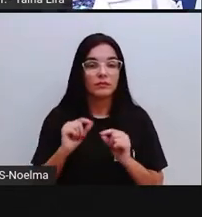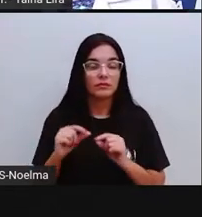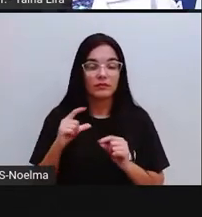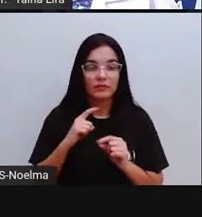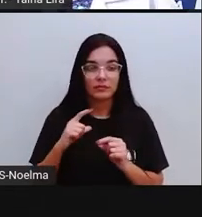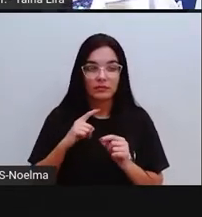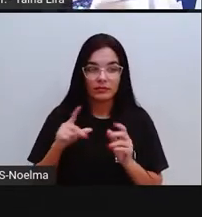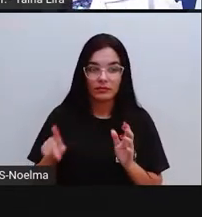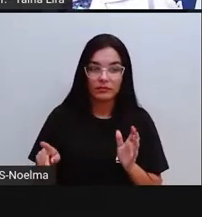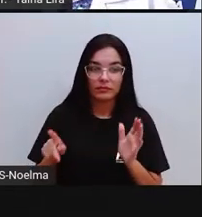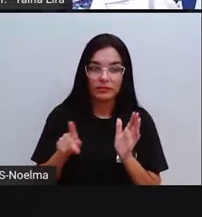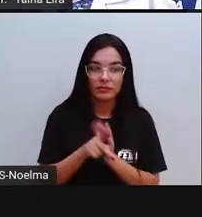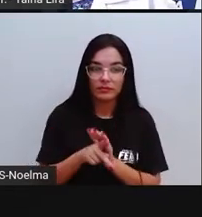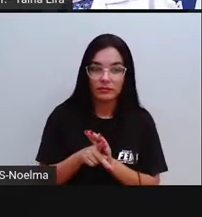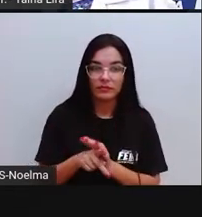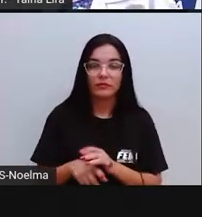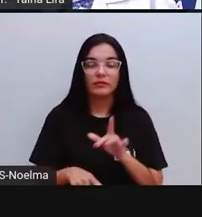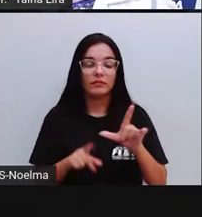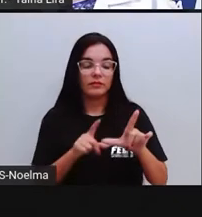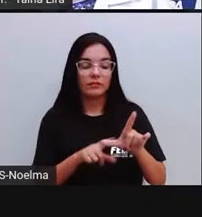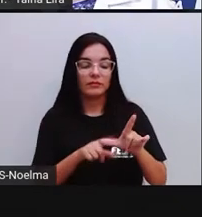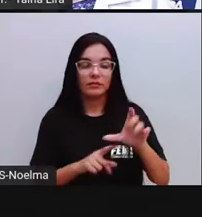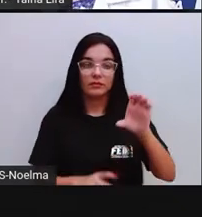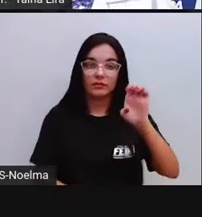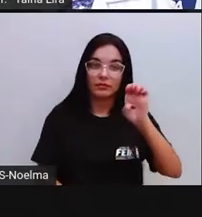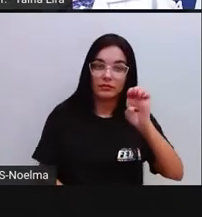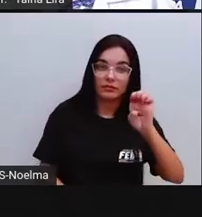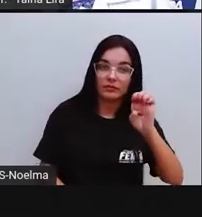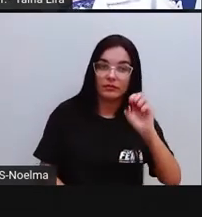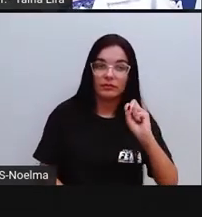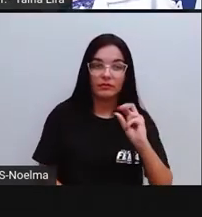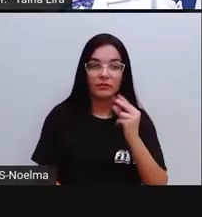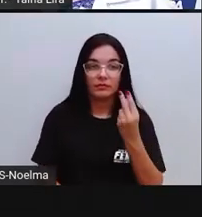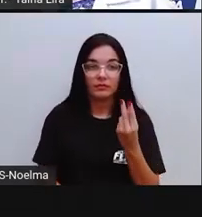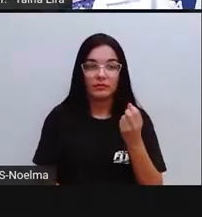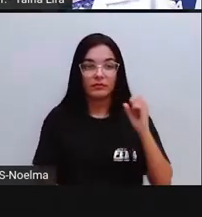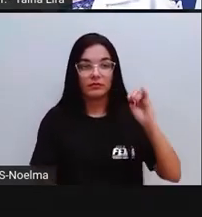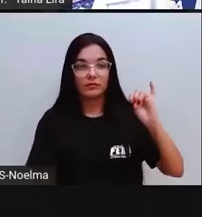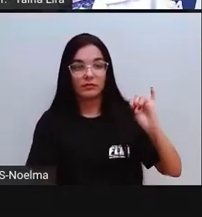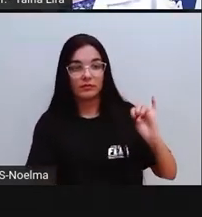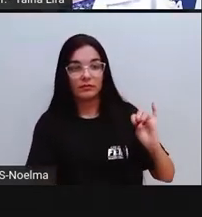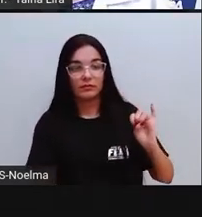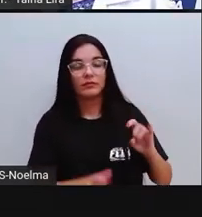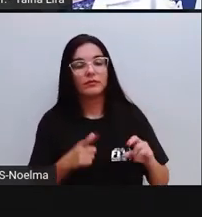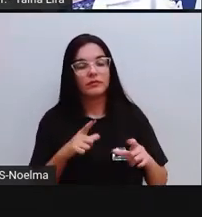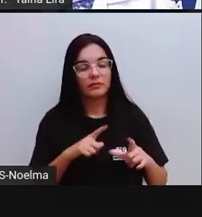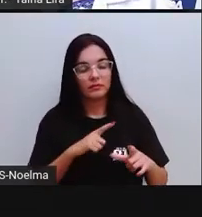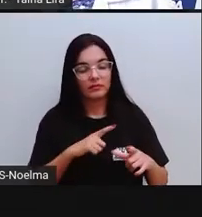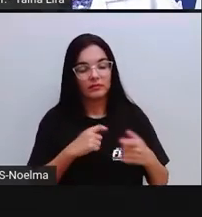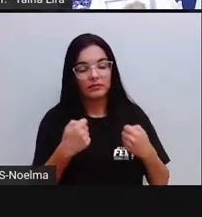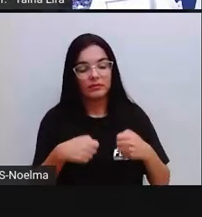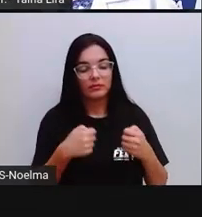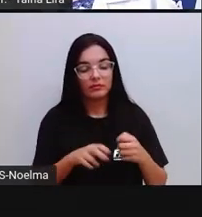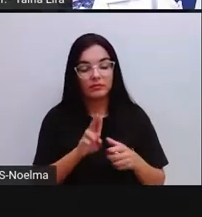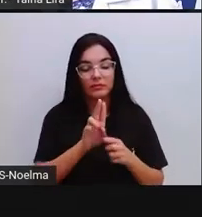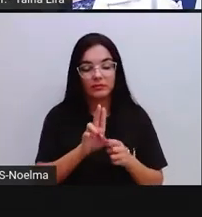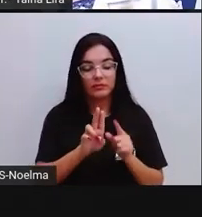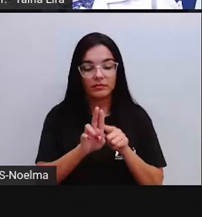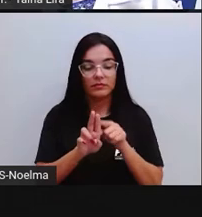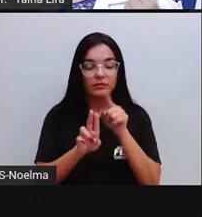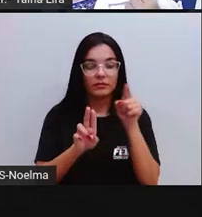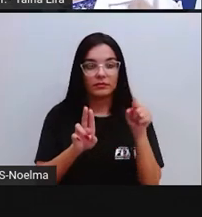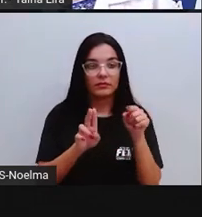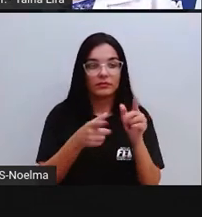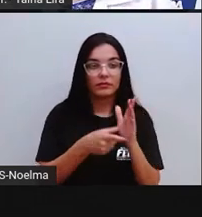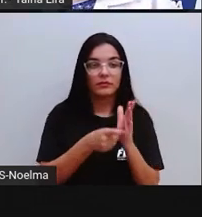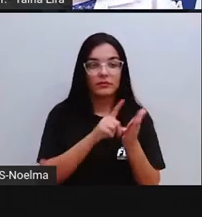caso aqui, quando a gente tem a letra E ou a letra I, a gente precisa colocar um U antes, tá? E nesse caso, U